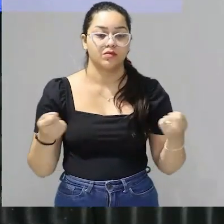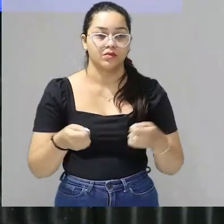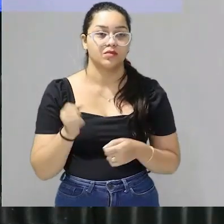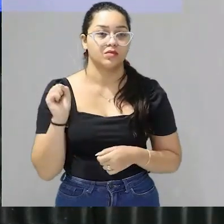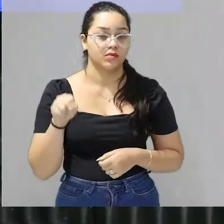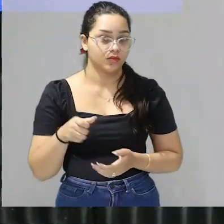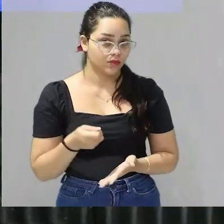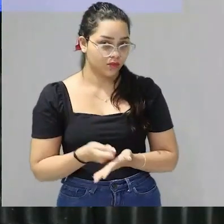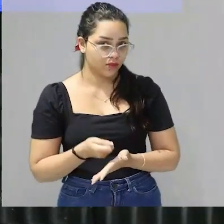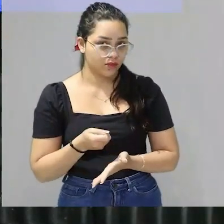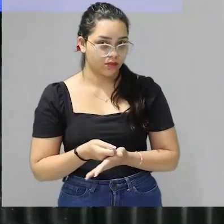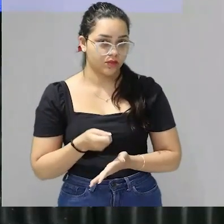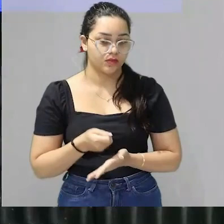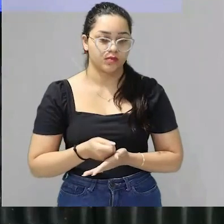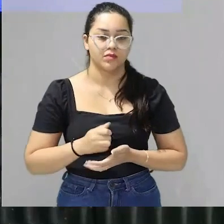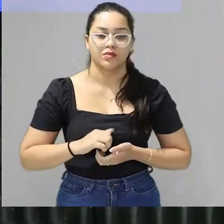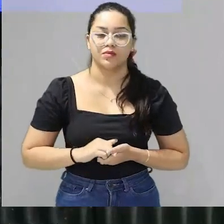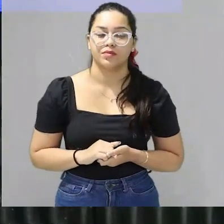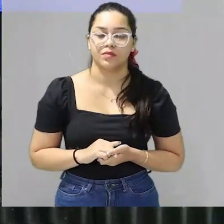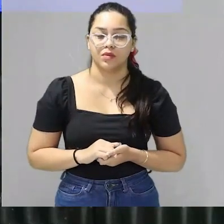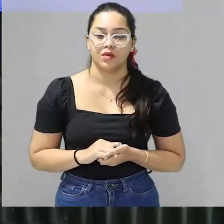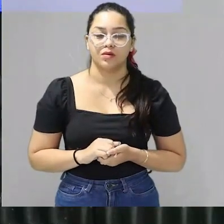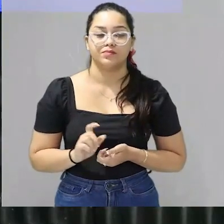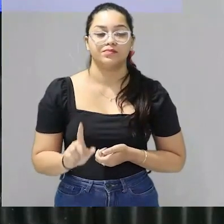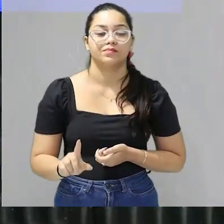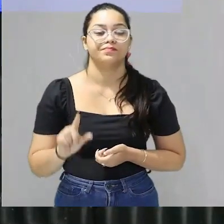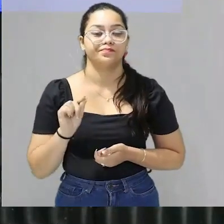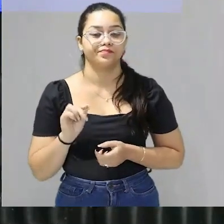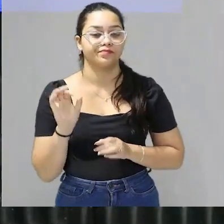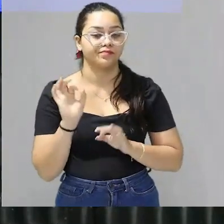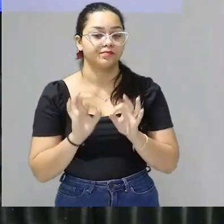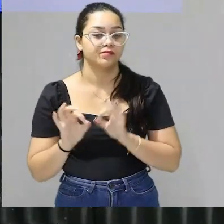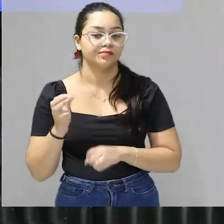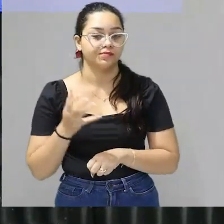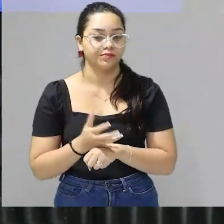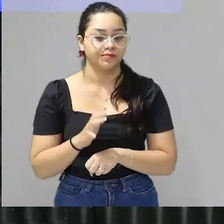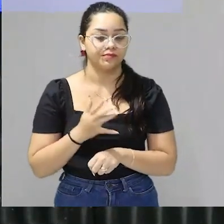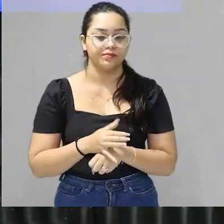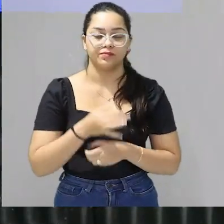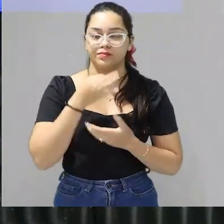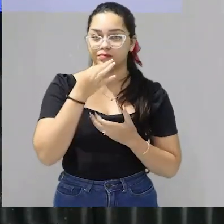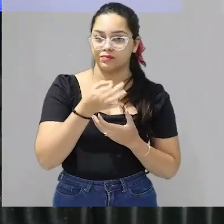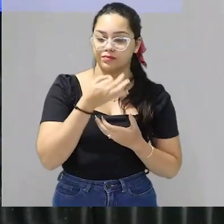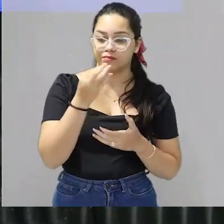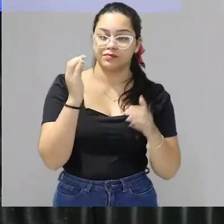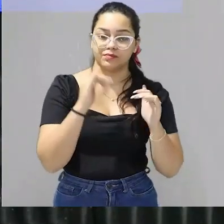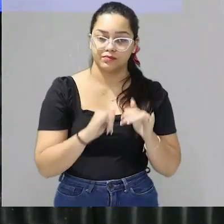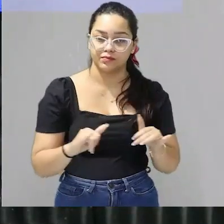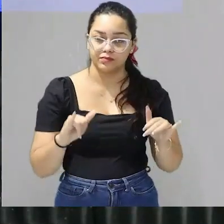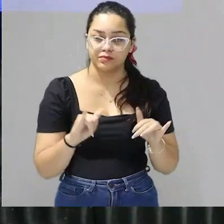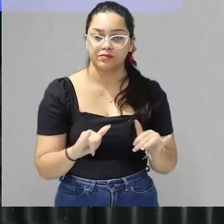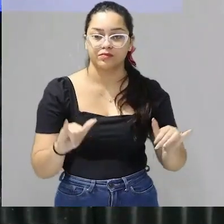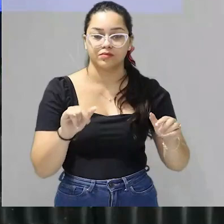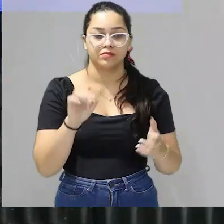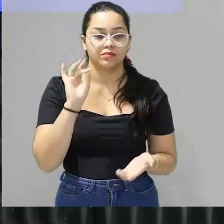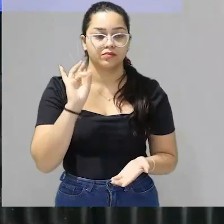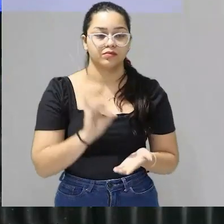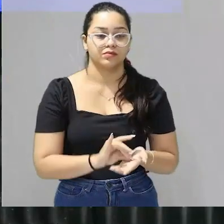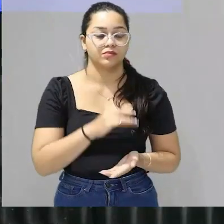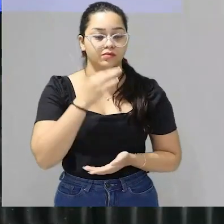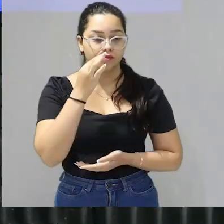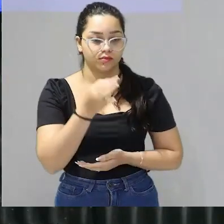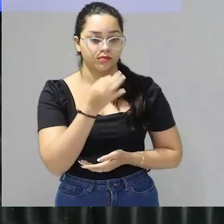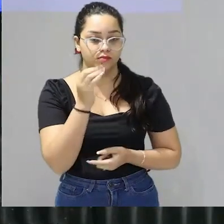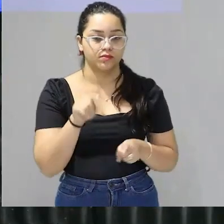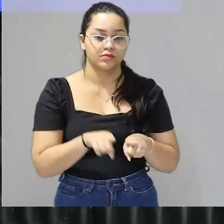serão cobradas a outra claro é selecionar organizar e aplicar os argumentos como eu